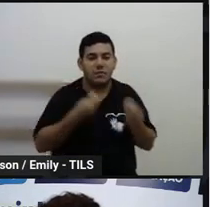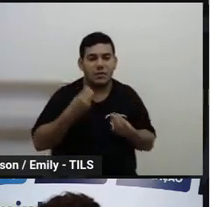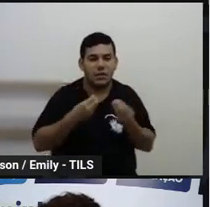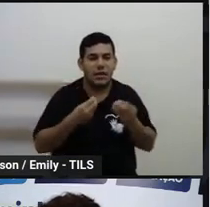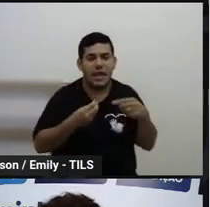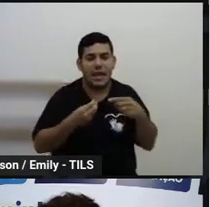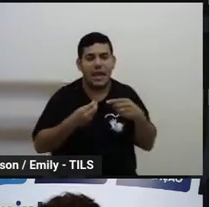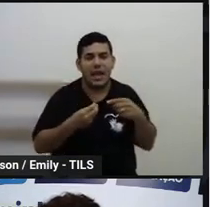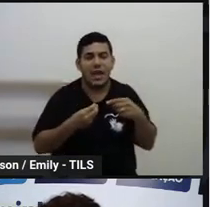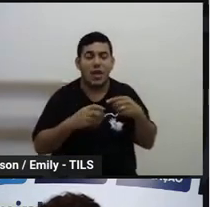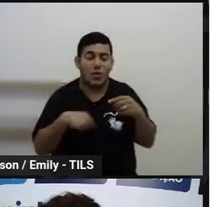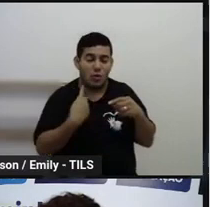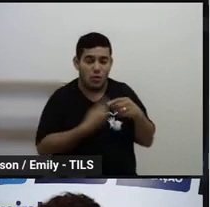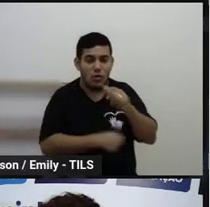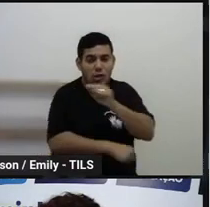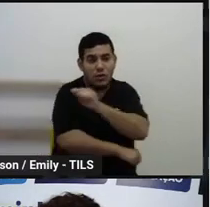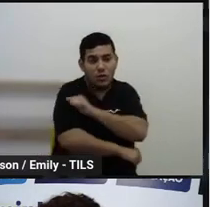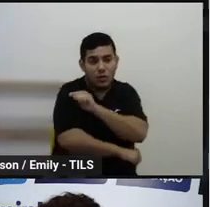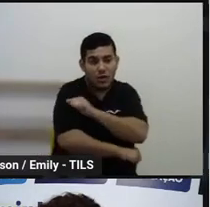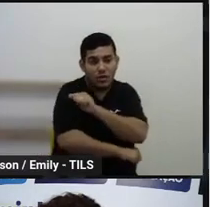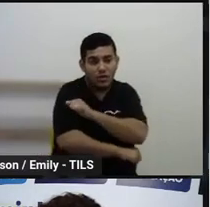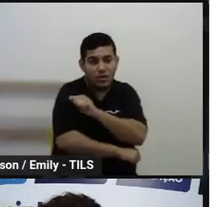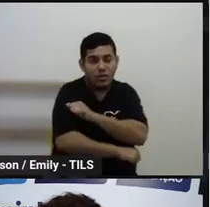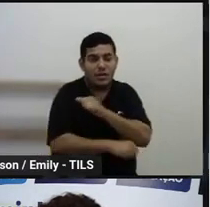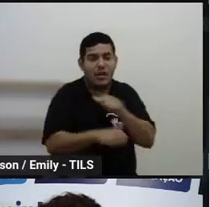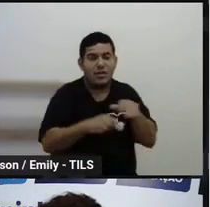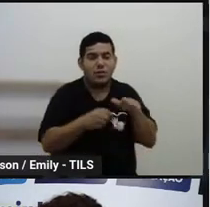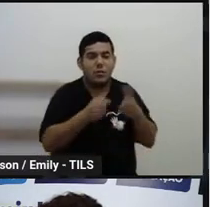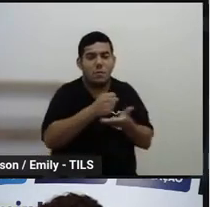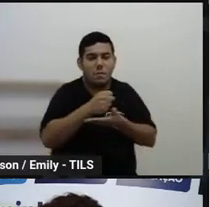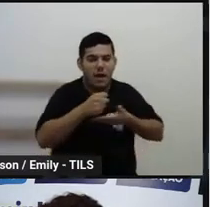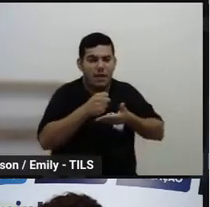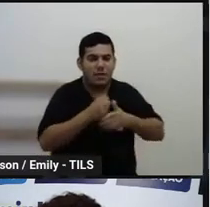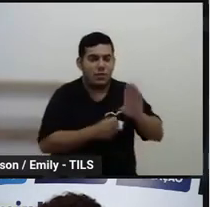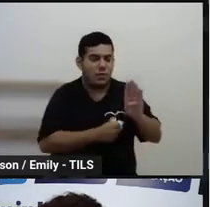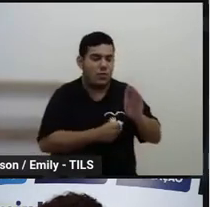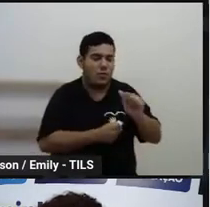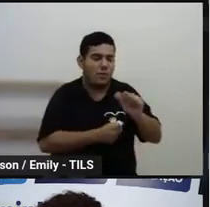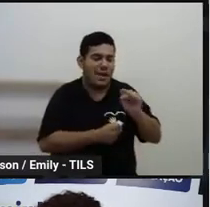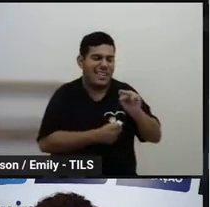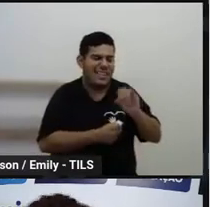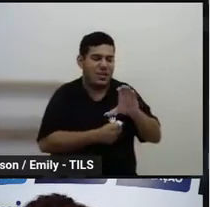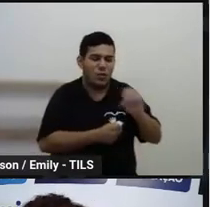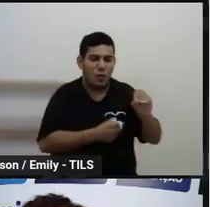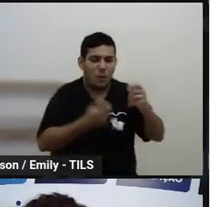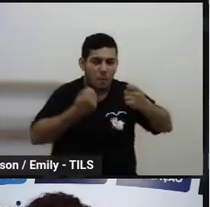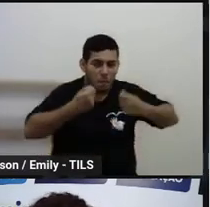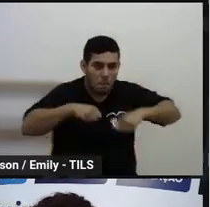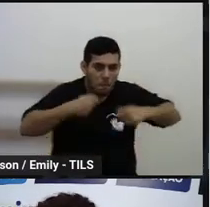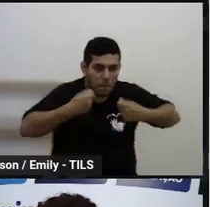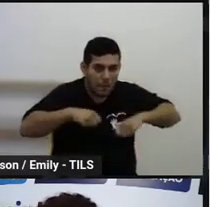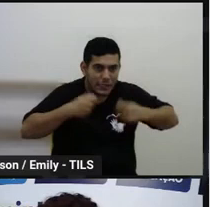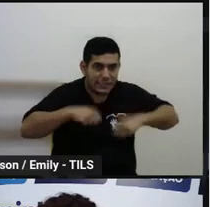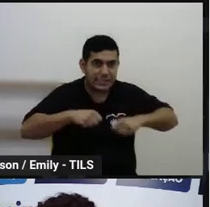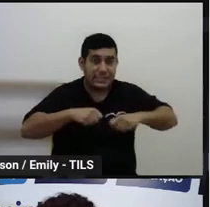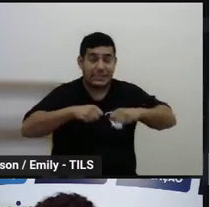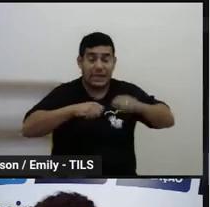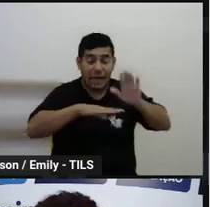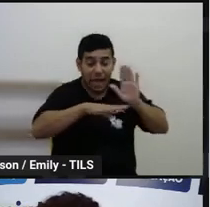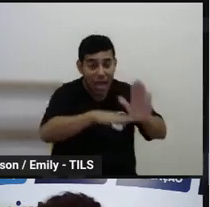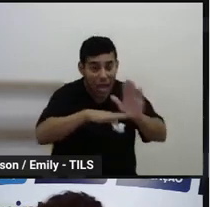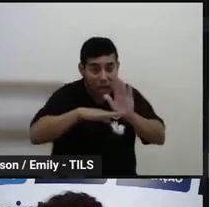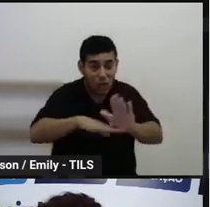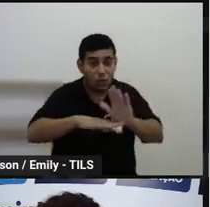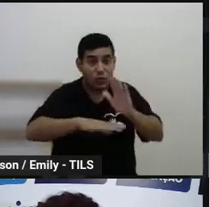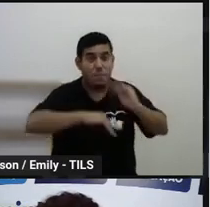estudantes estão em sua maioria dentro do básico, ou seja, são estudantes que precisam de intervenção para